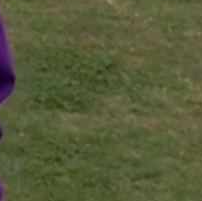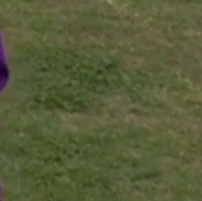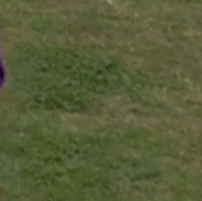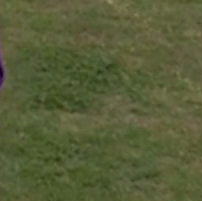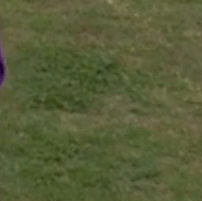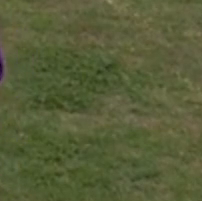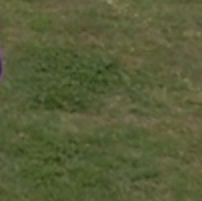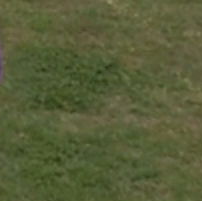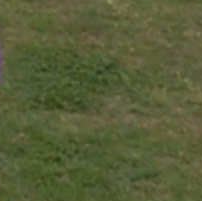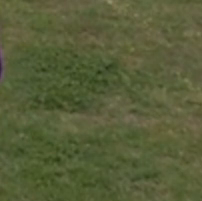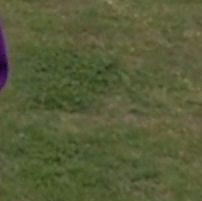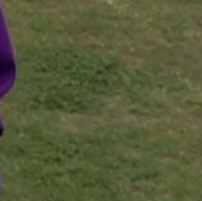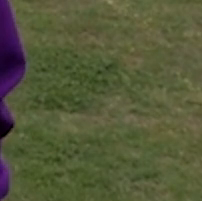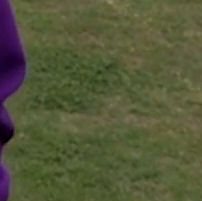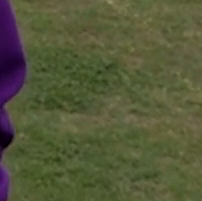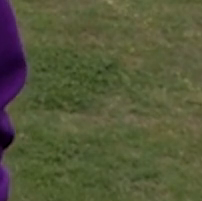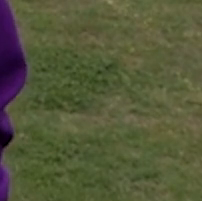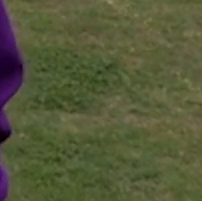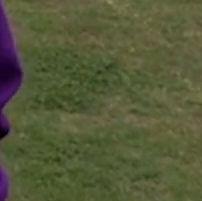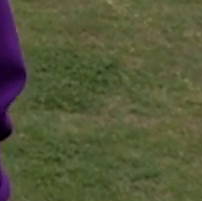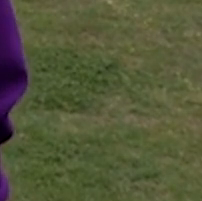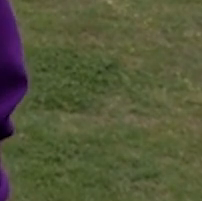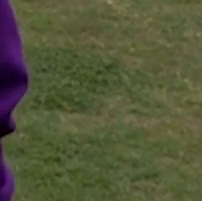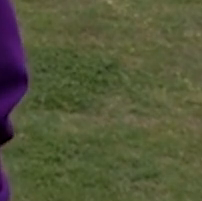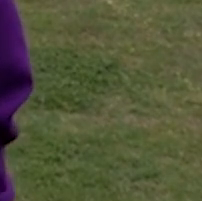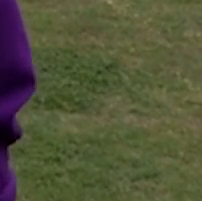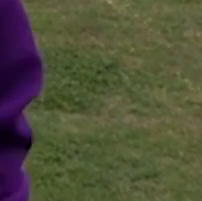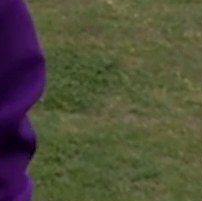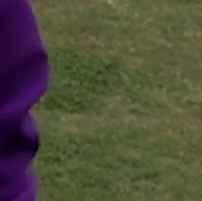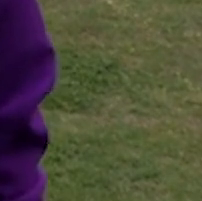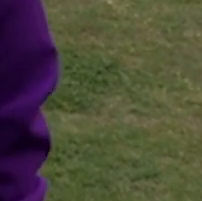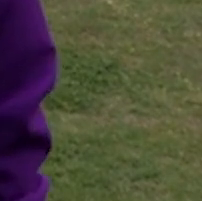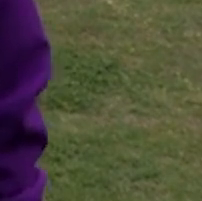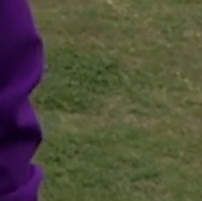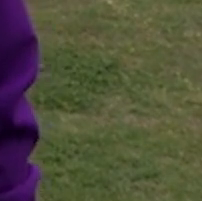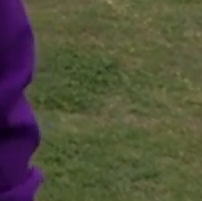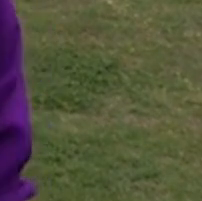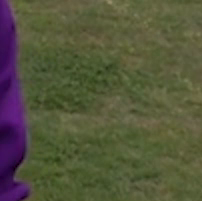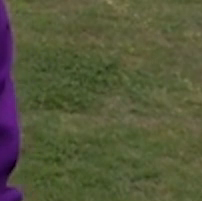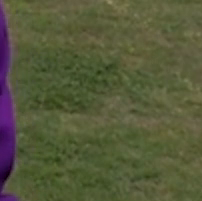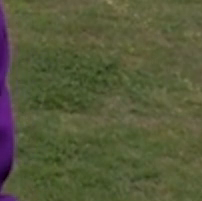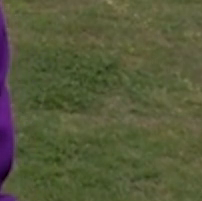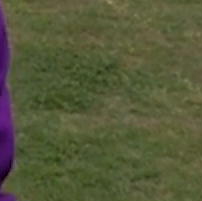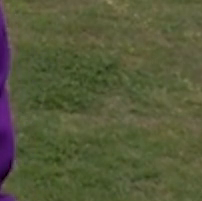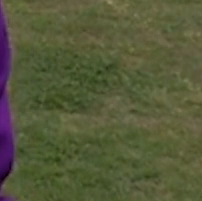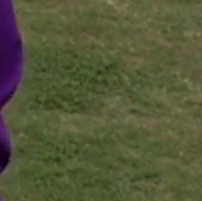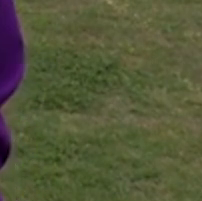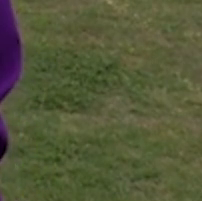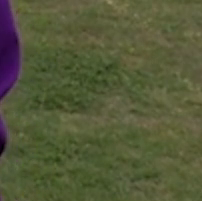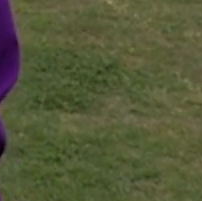pessoas que ao longo destes últimos anos tiveram que desmarcar os seus casamentos os batizados estão a retomar agora